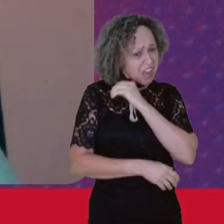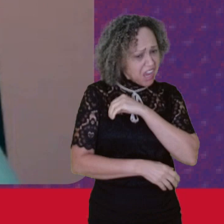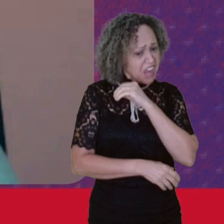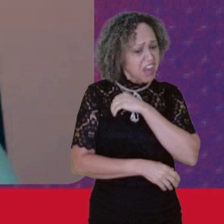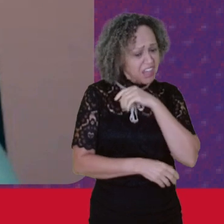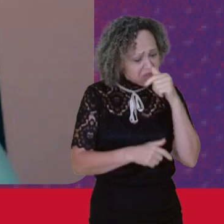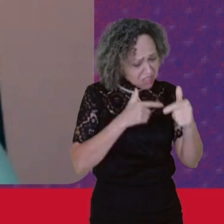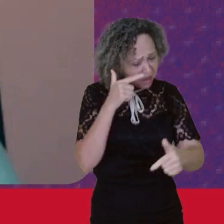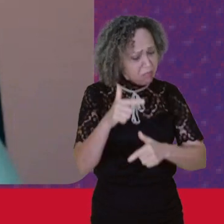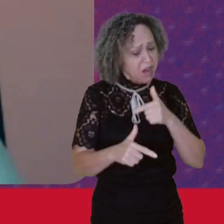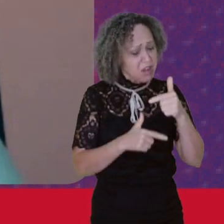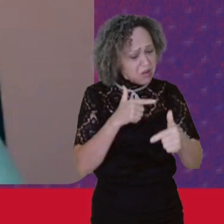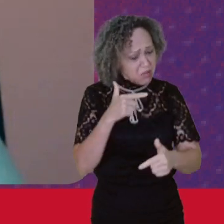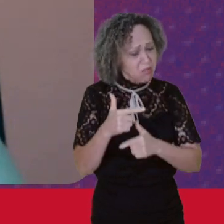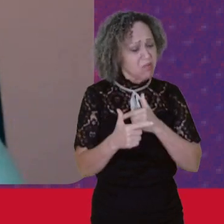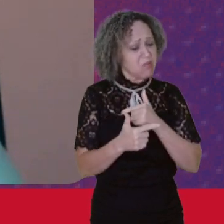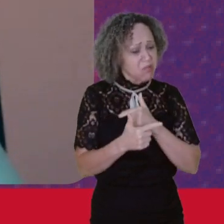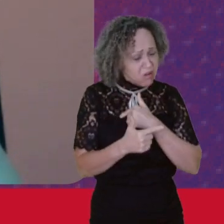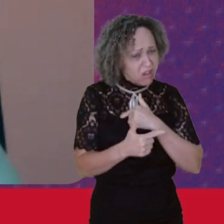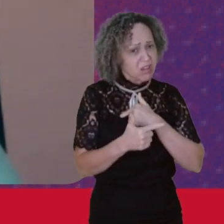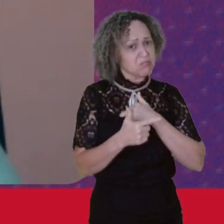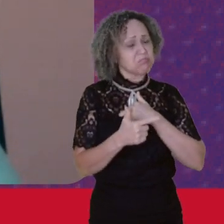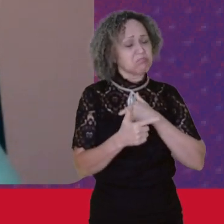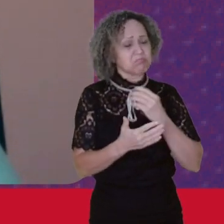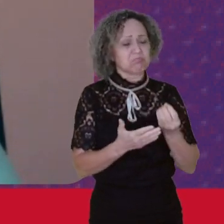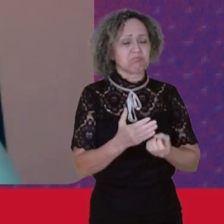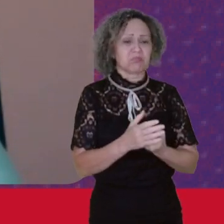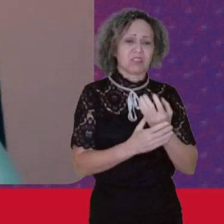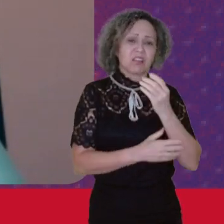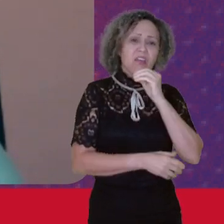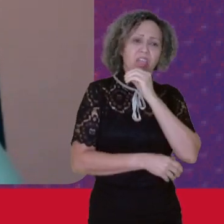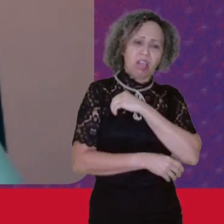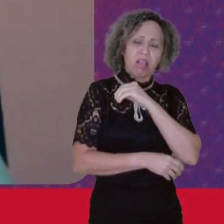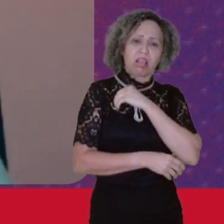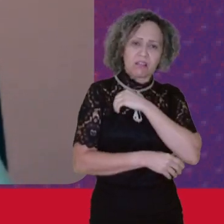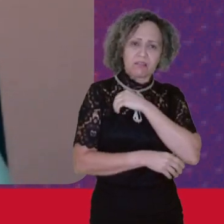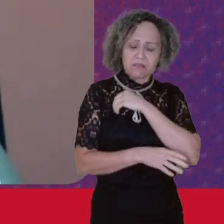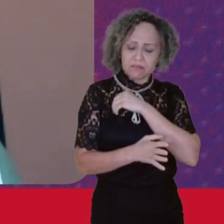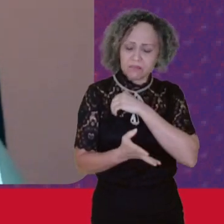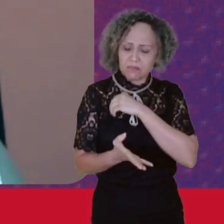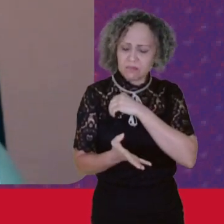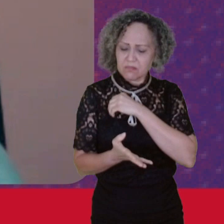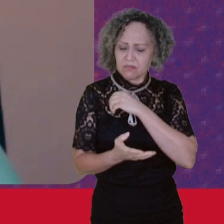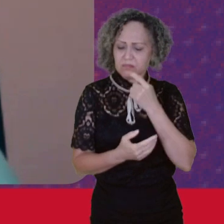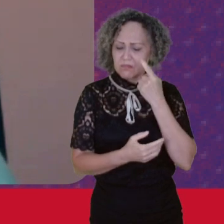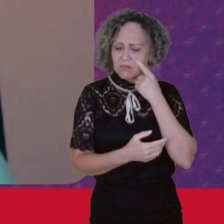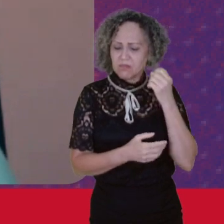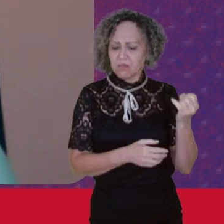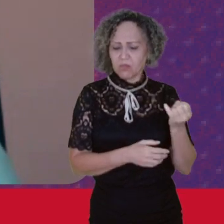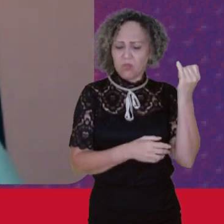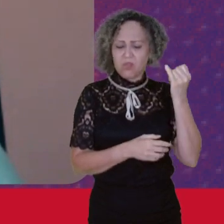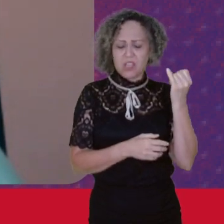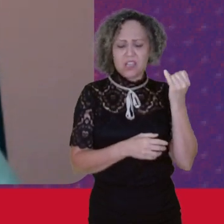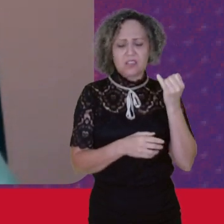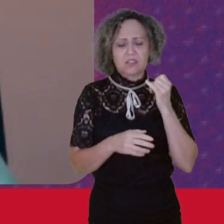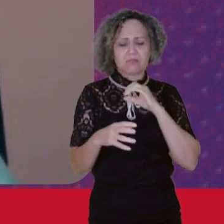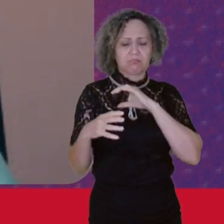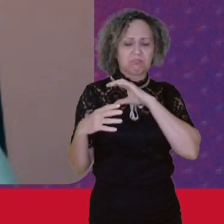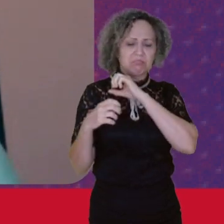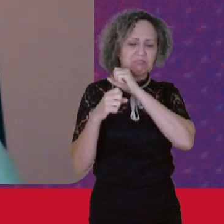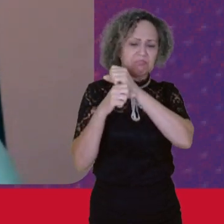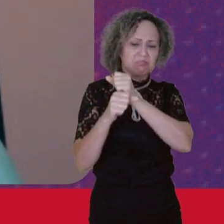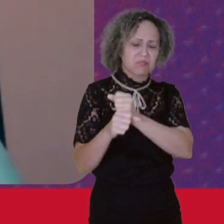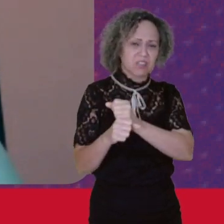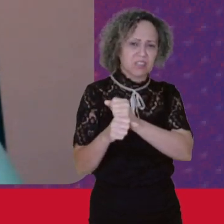gera renda Né E aí é muito Importante Para além Desses dados Do IBGE De